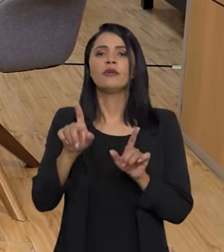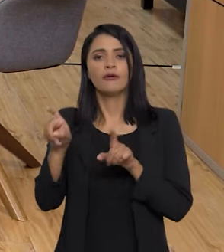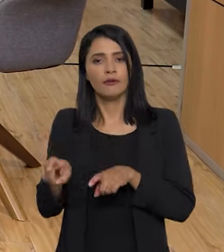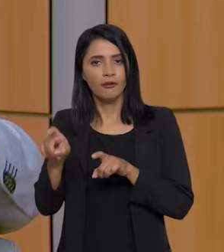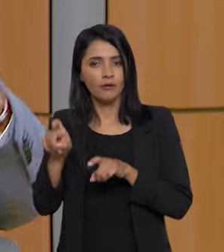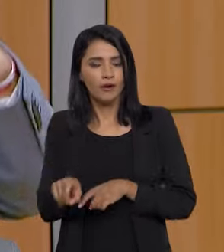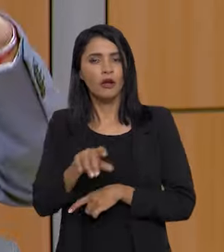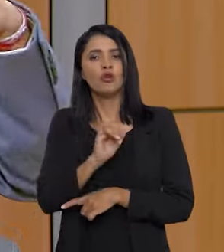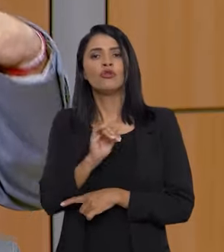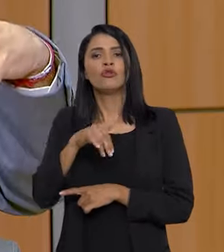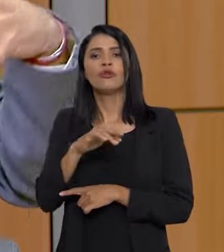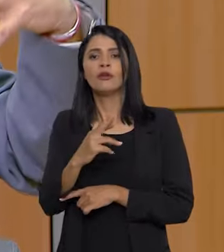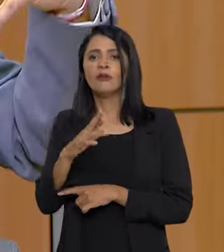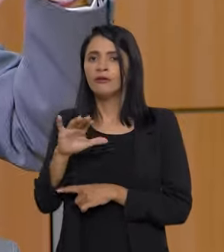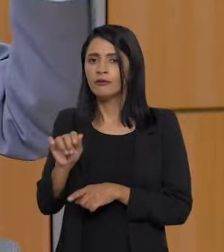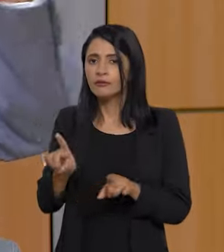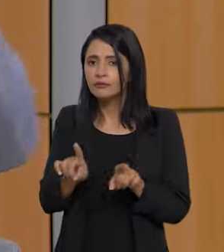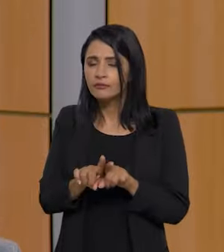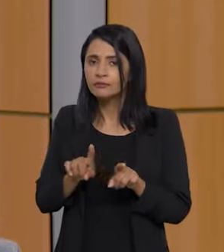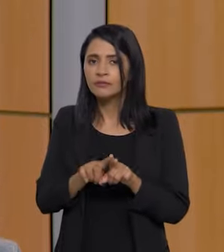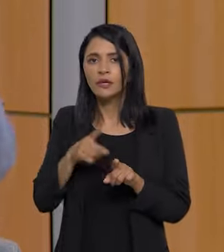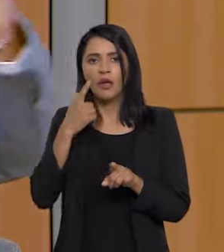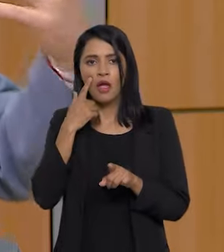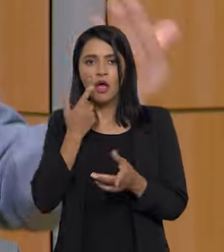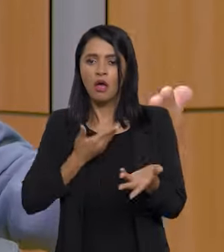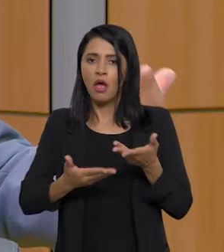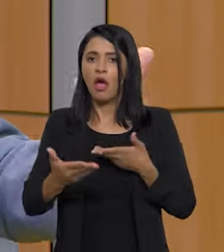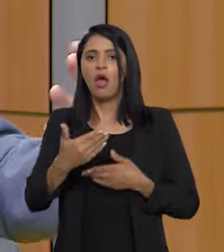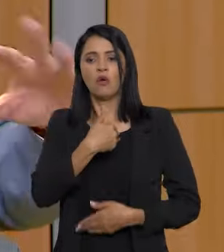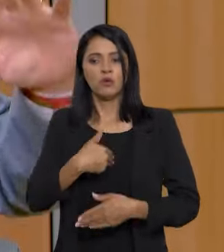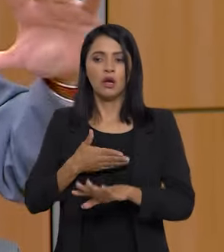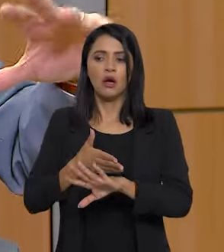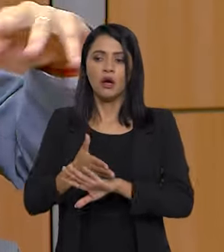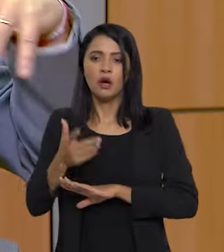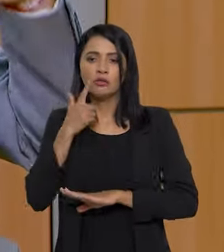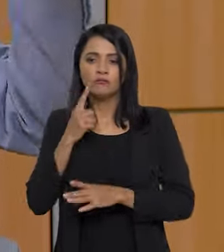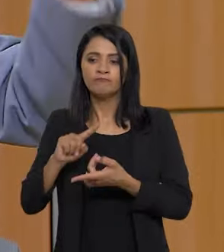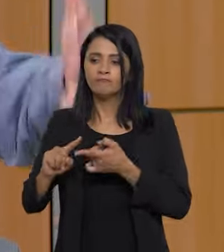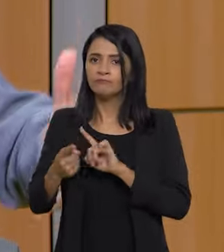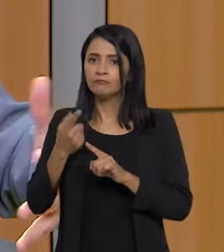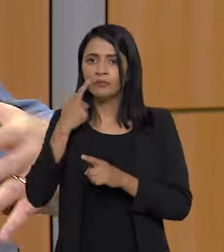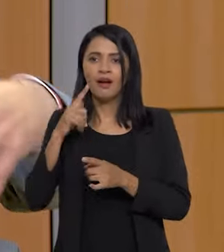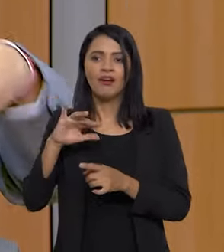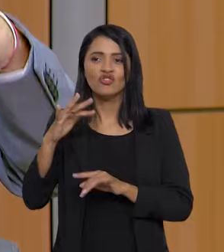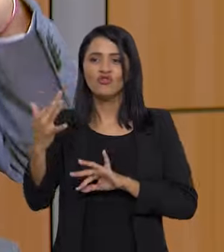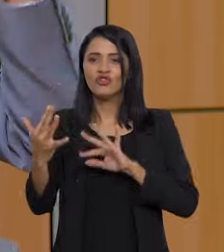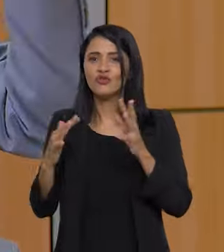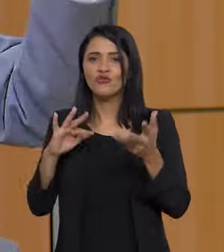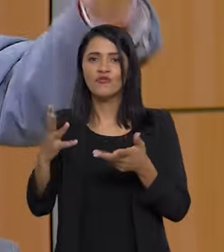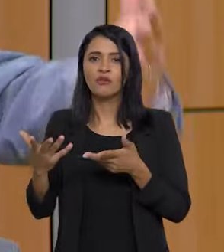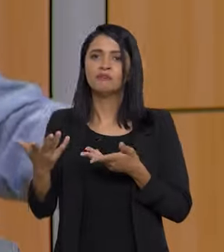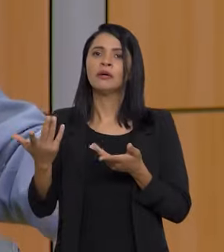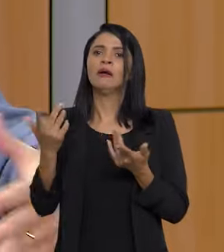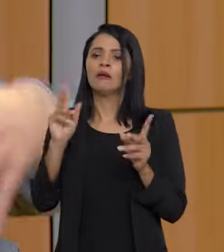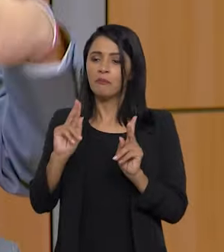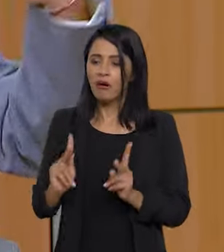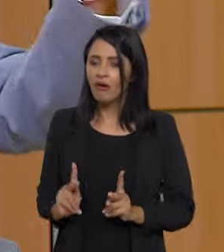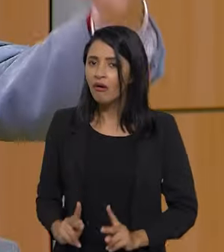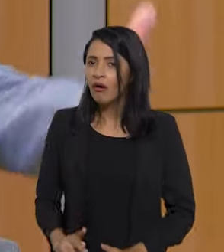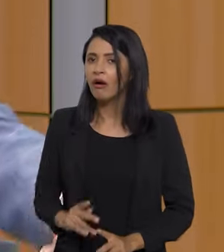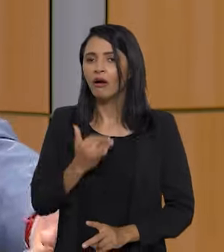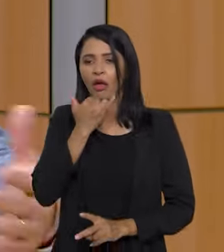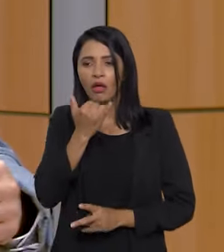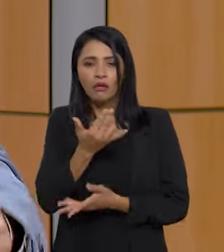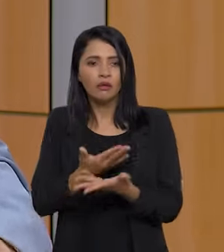Conciliação do INCRA, no sentido de colocar o Estado no meio desses conflitos para superá-los, para conciliar e